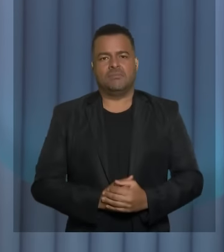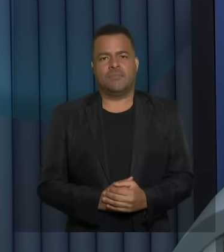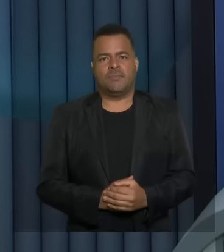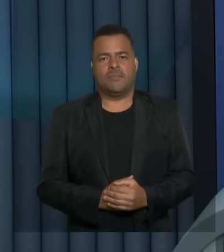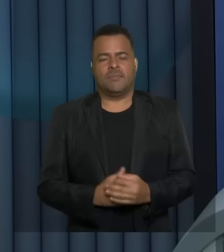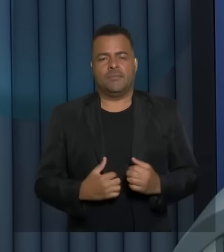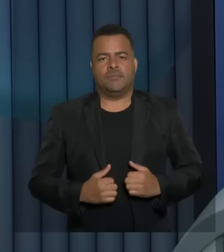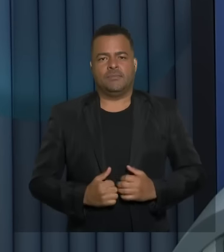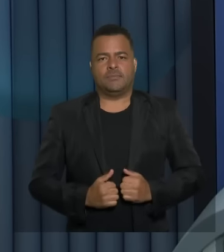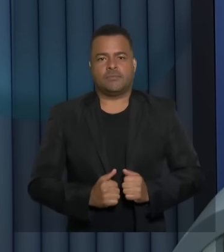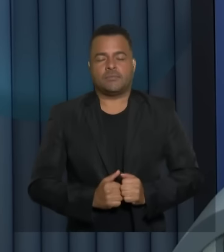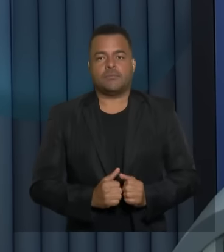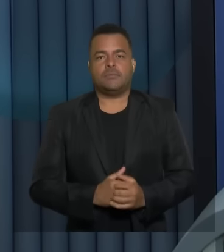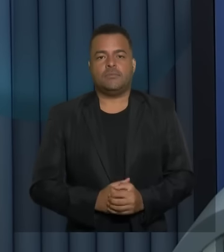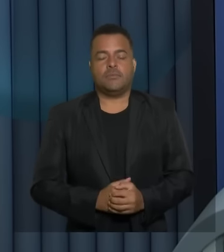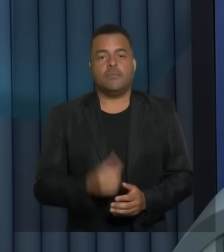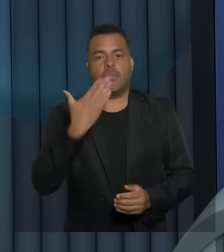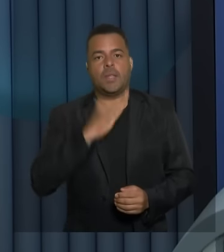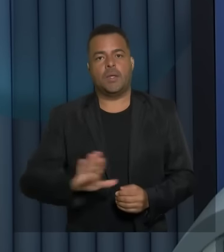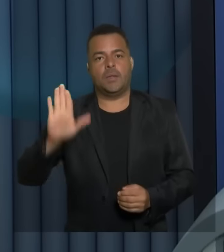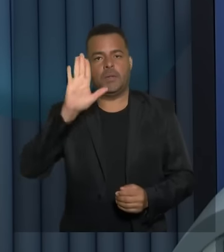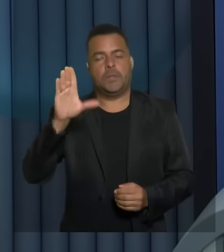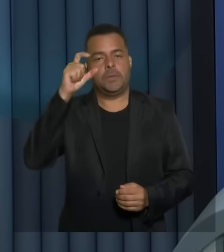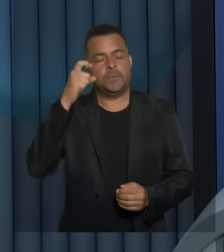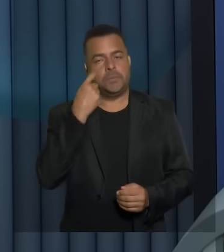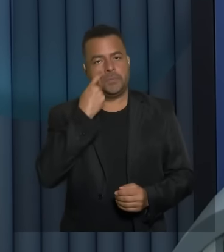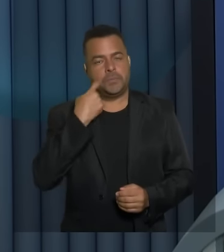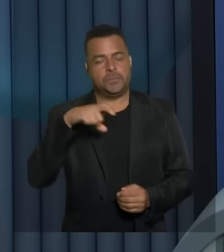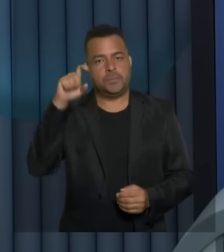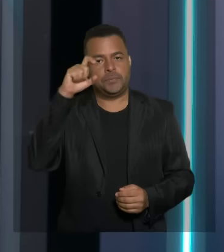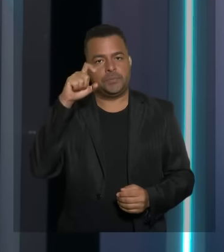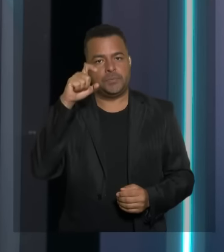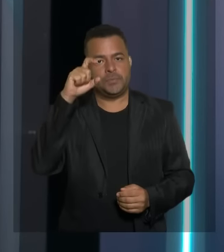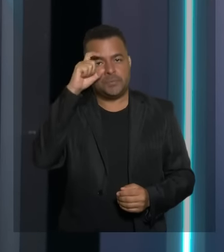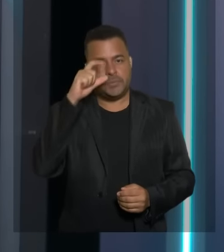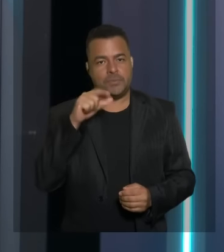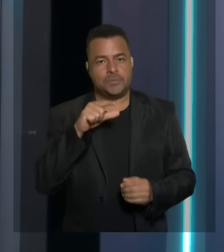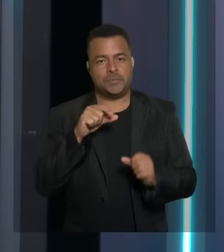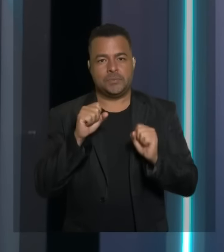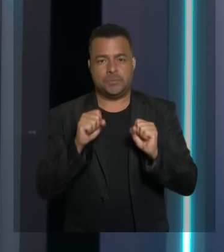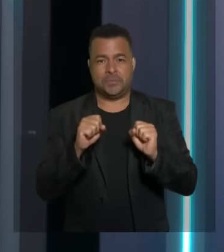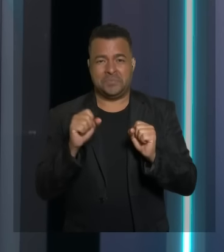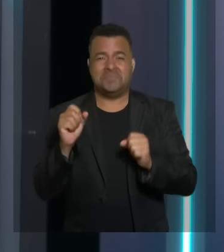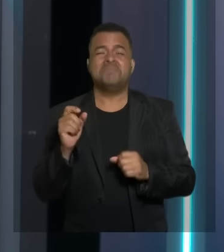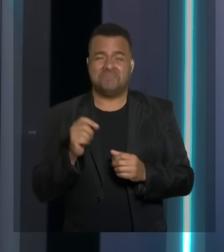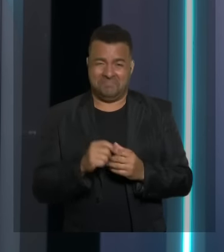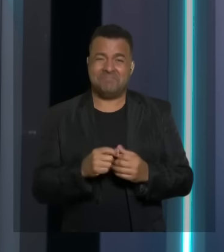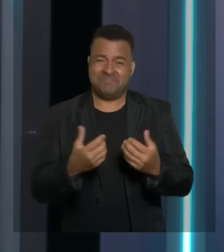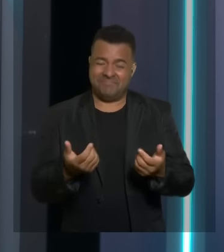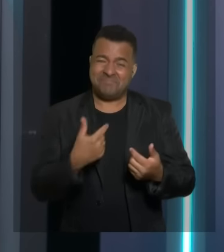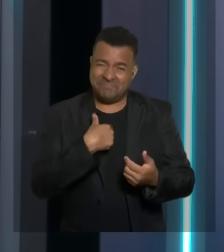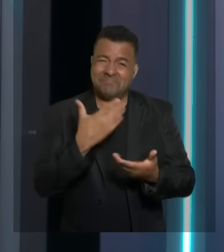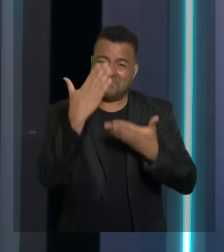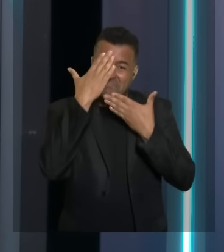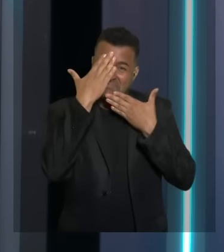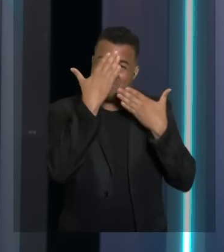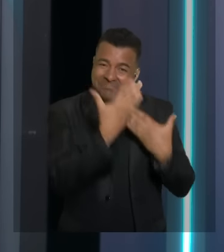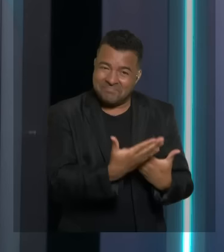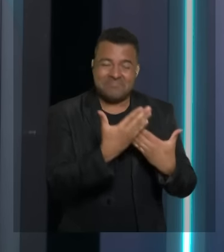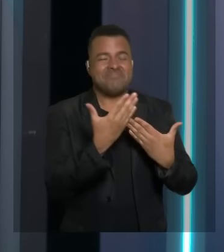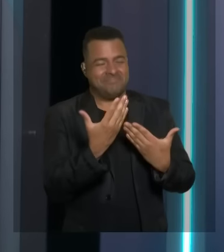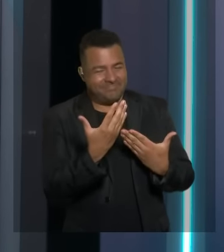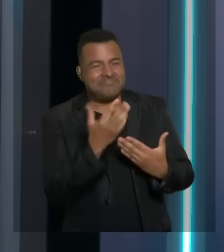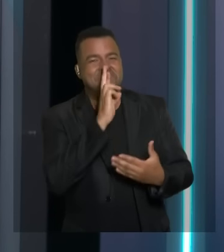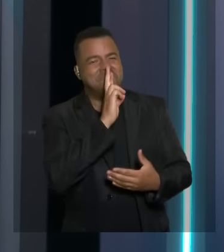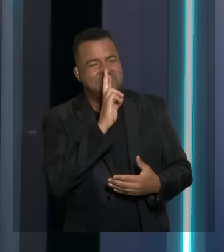candidato Valdemar o senhor tem um minuto e 15 segundos para a réplica eu agradeço a resposta do candidato